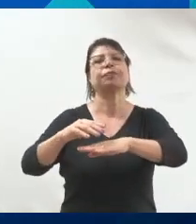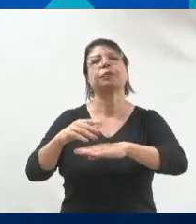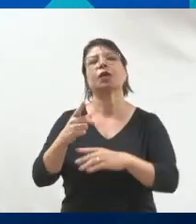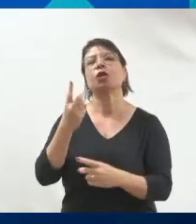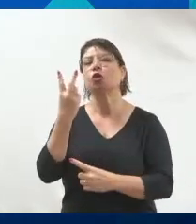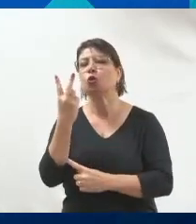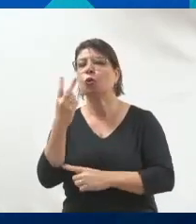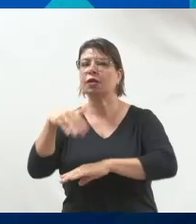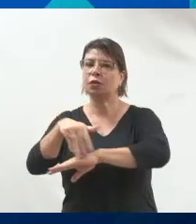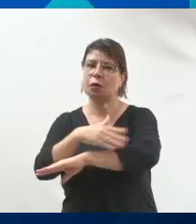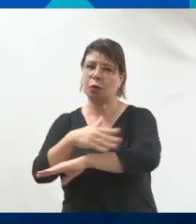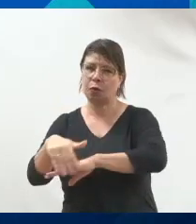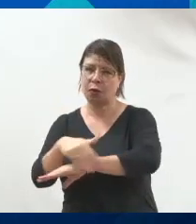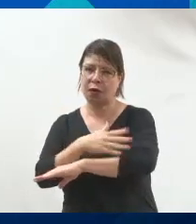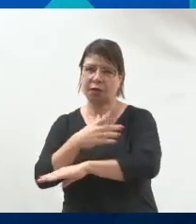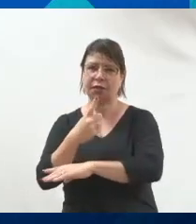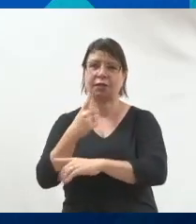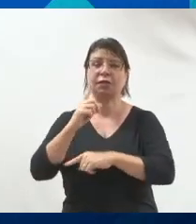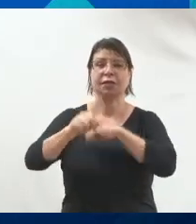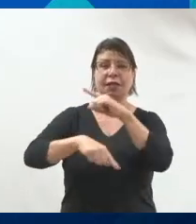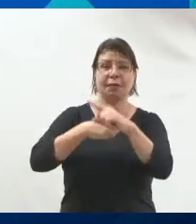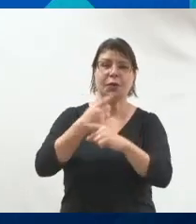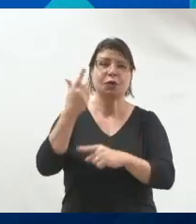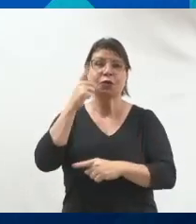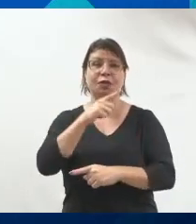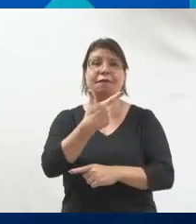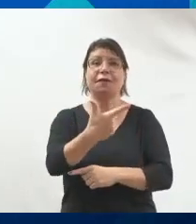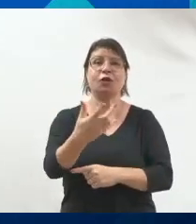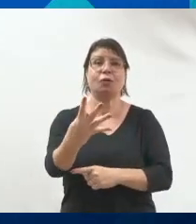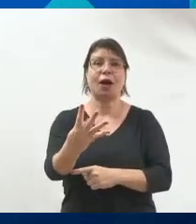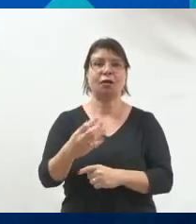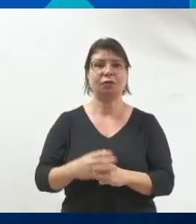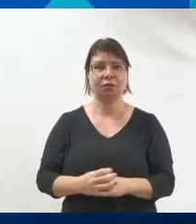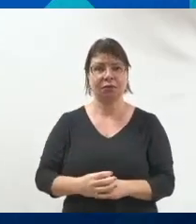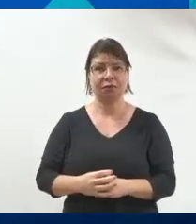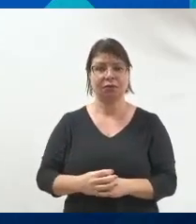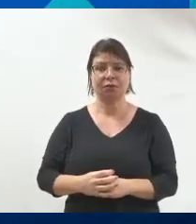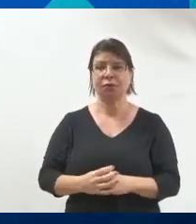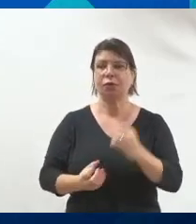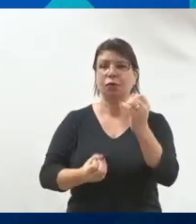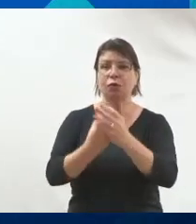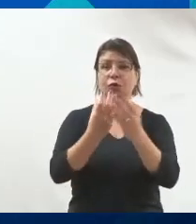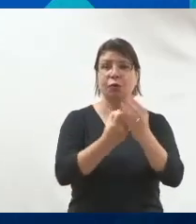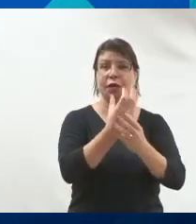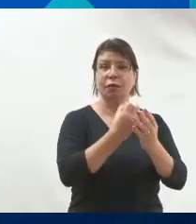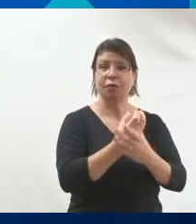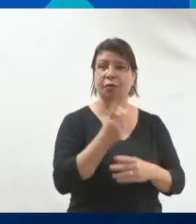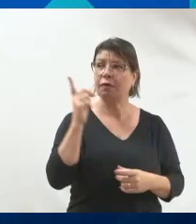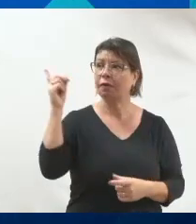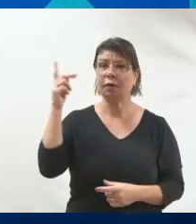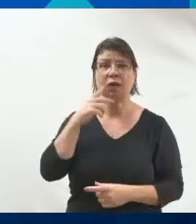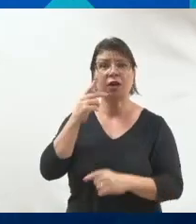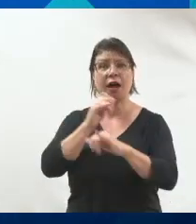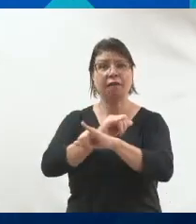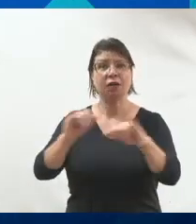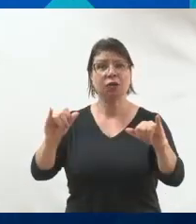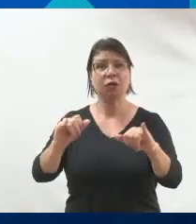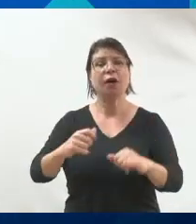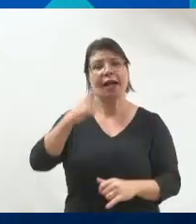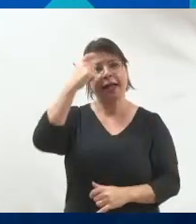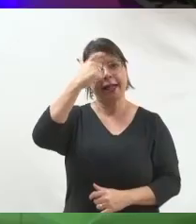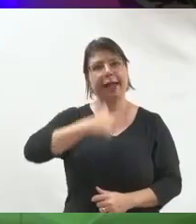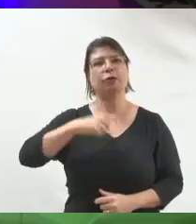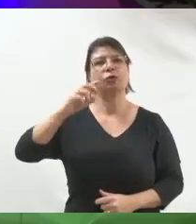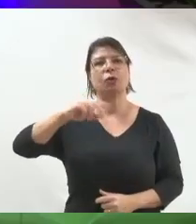transformamos em 24. Em menos de um minuto, ela já passou uma grande mensagem. Ela é a